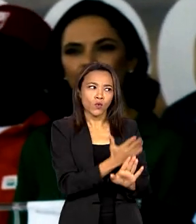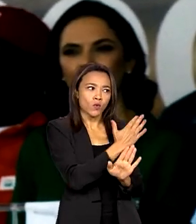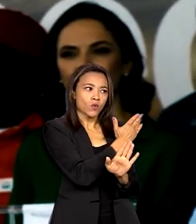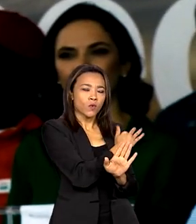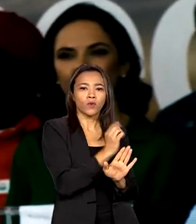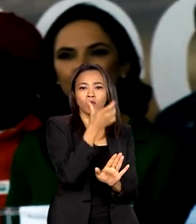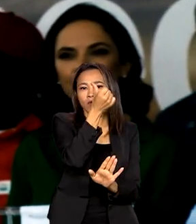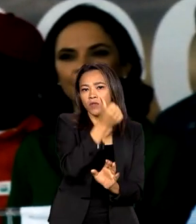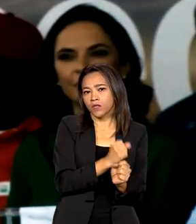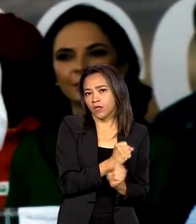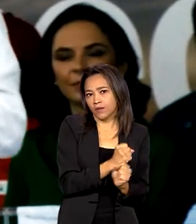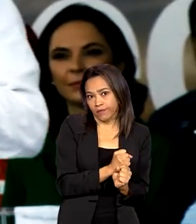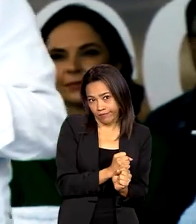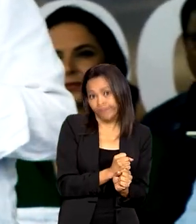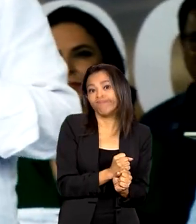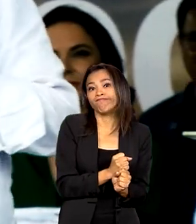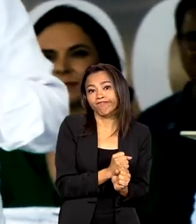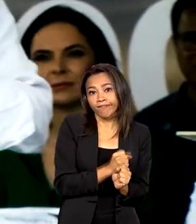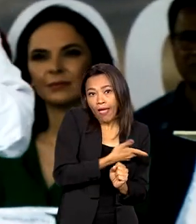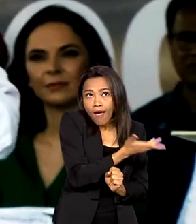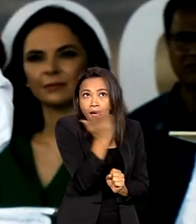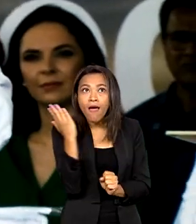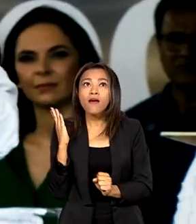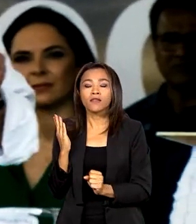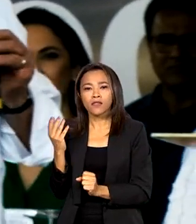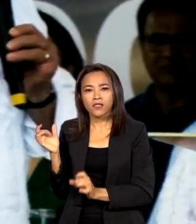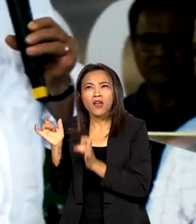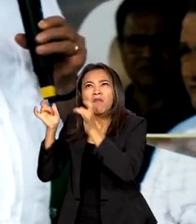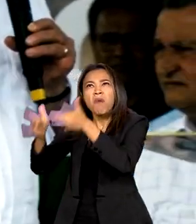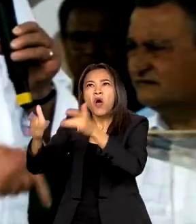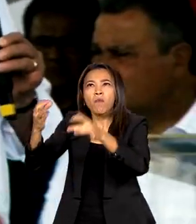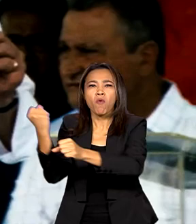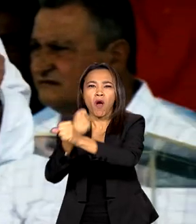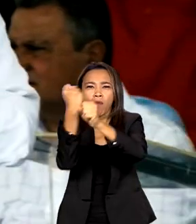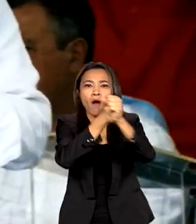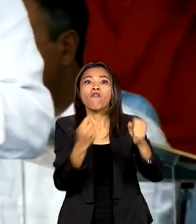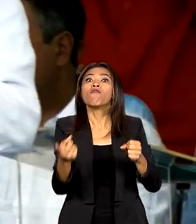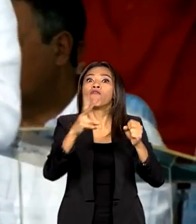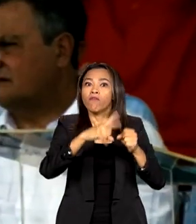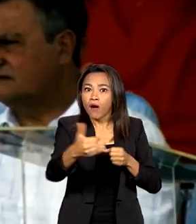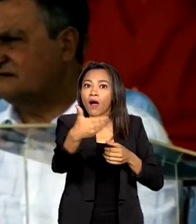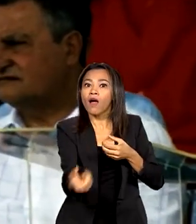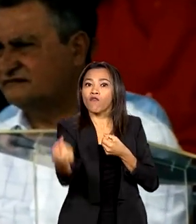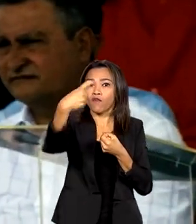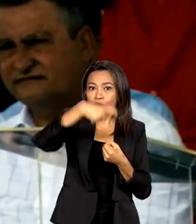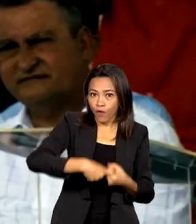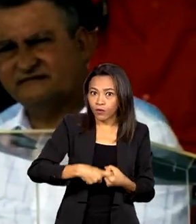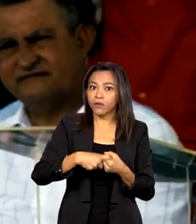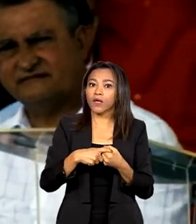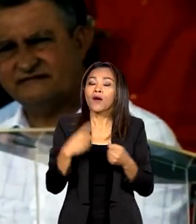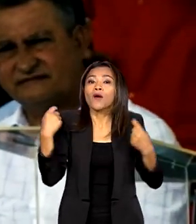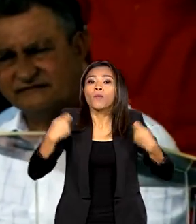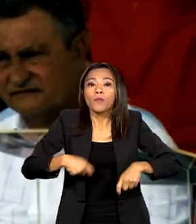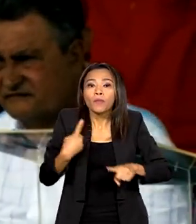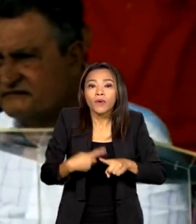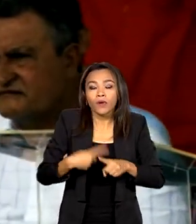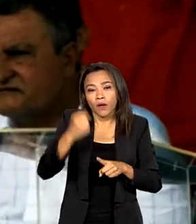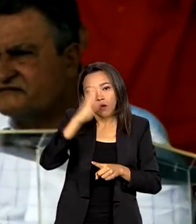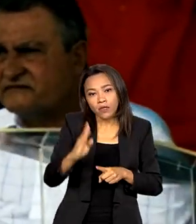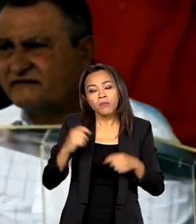seis anos. Essas obras vão voltar a funcionar, porque o Brasil precisa crescer,